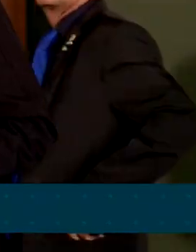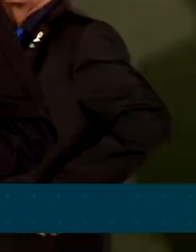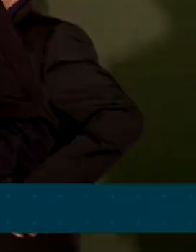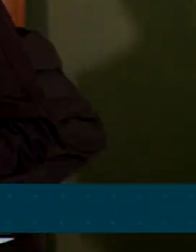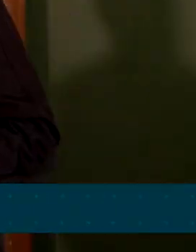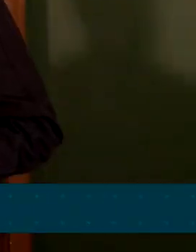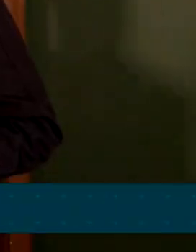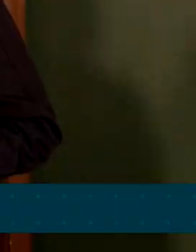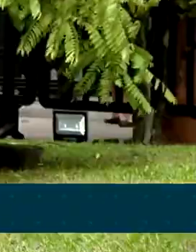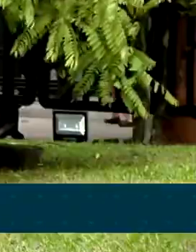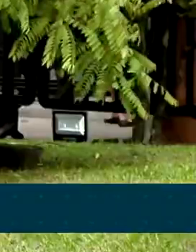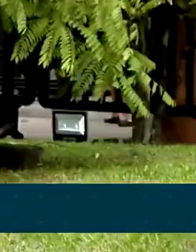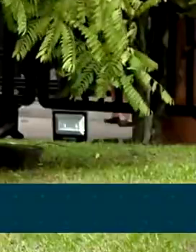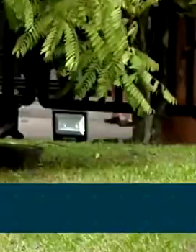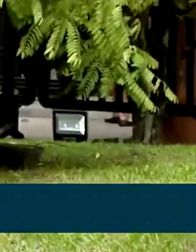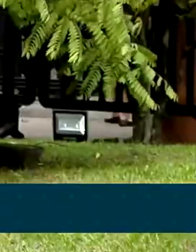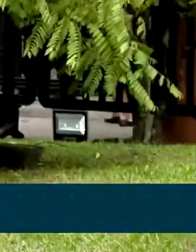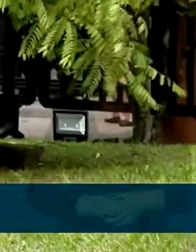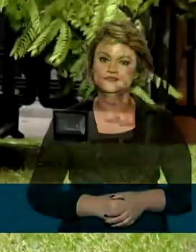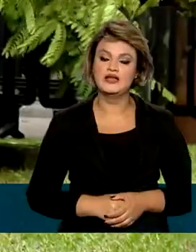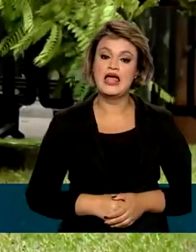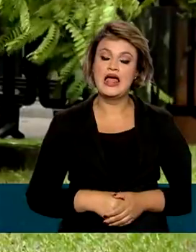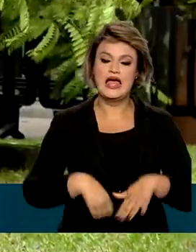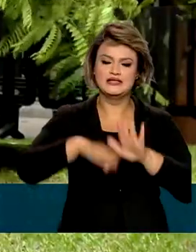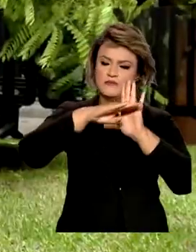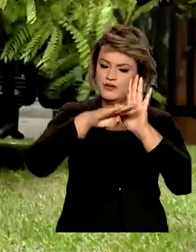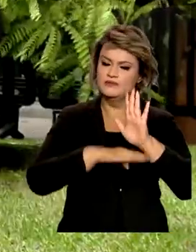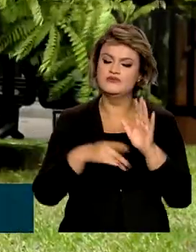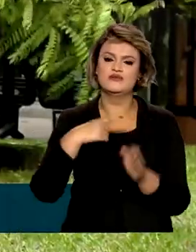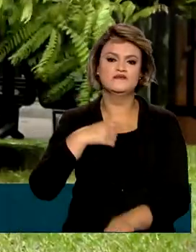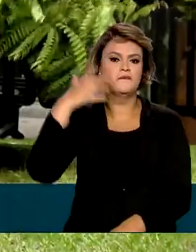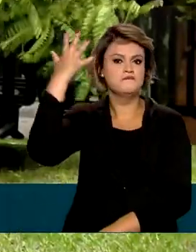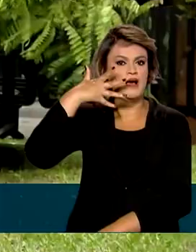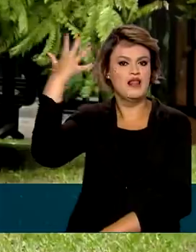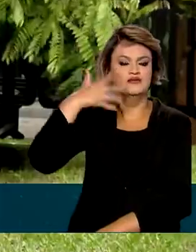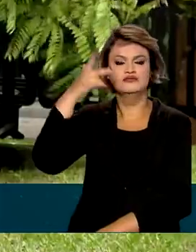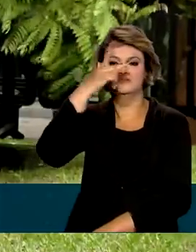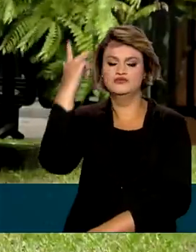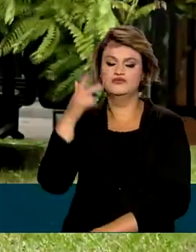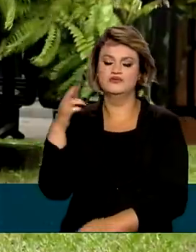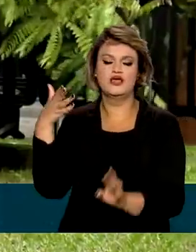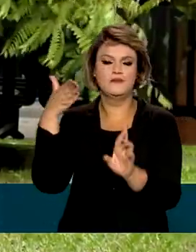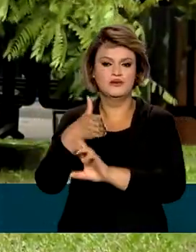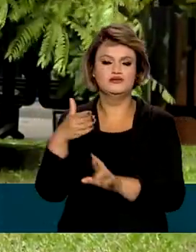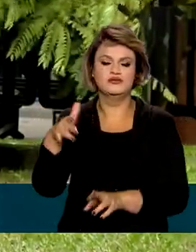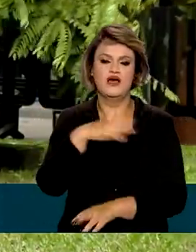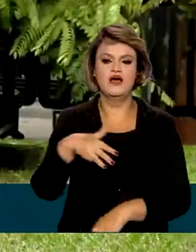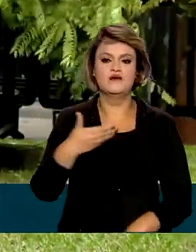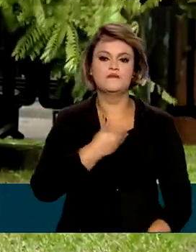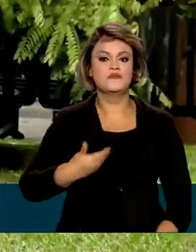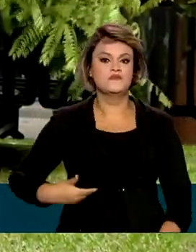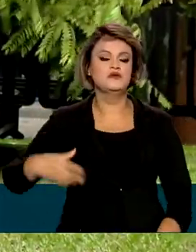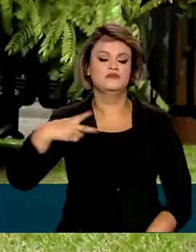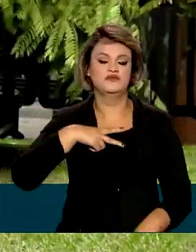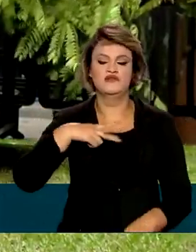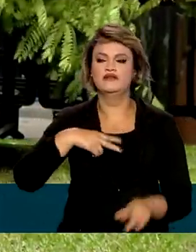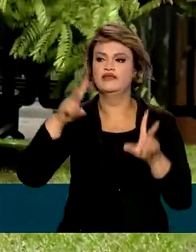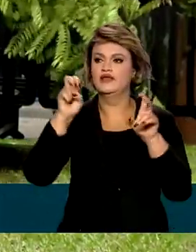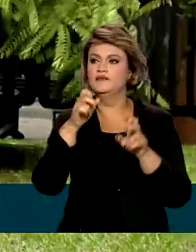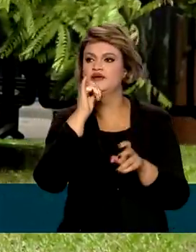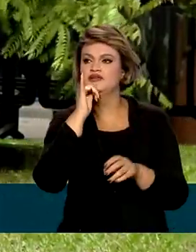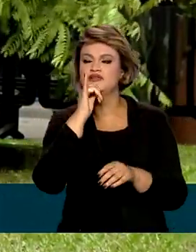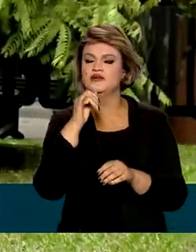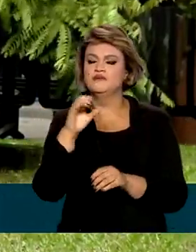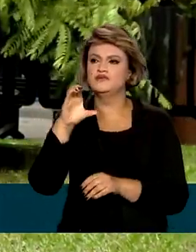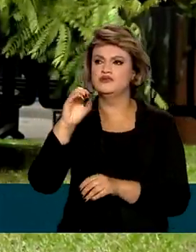inigualável. A programação incluiu palestras com representantes do setor público e privado, com temas como a